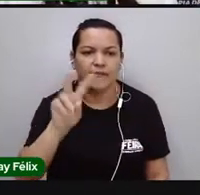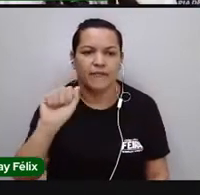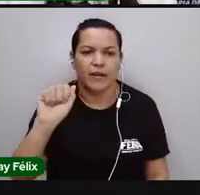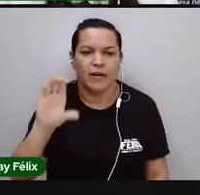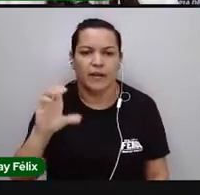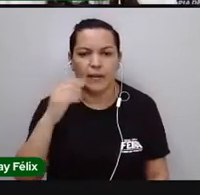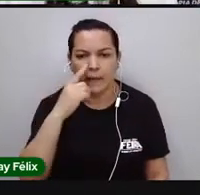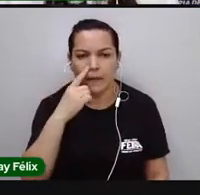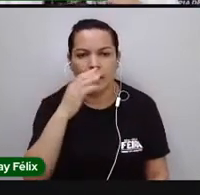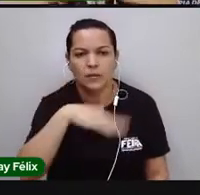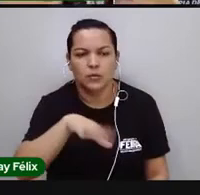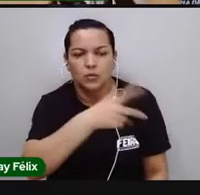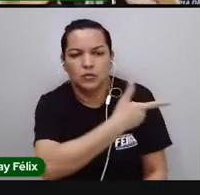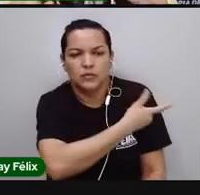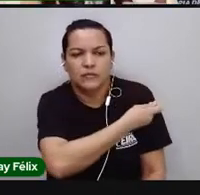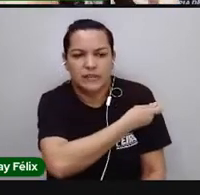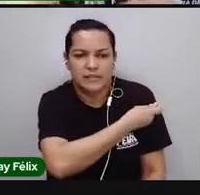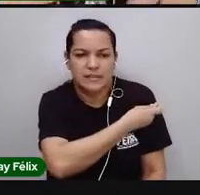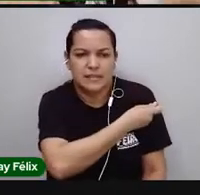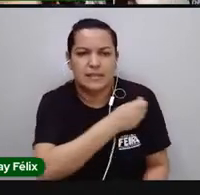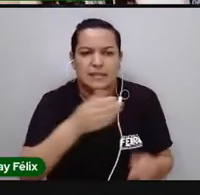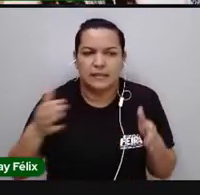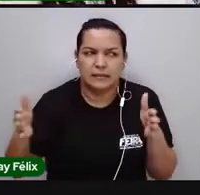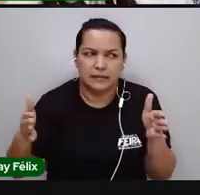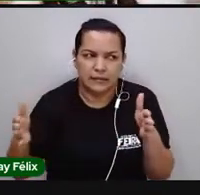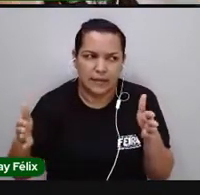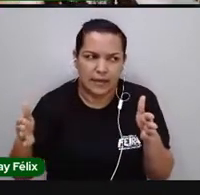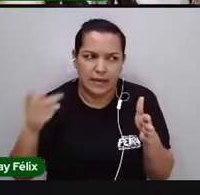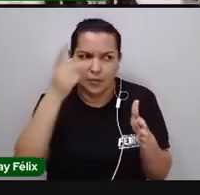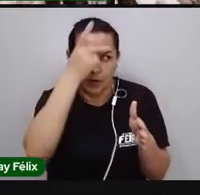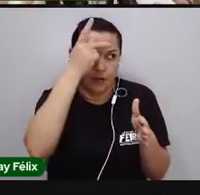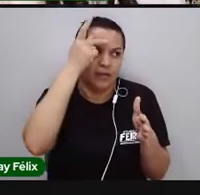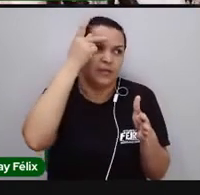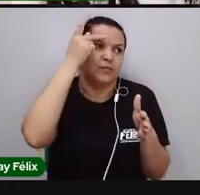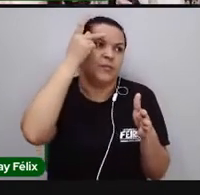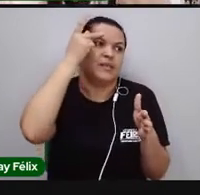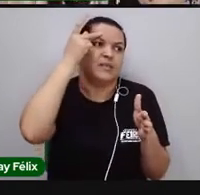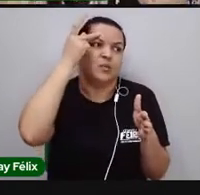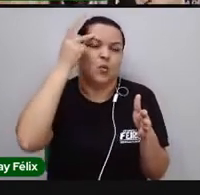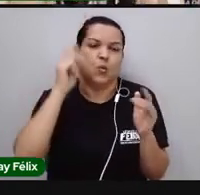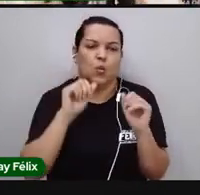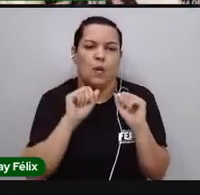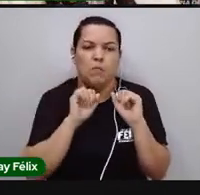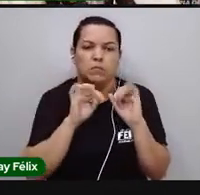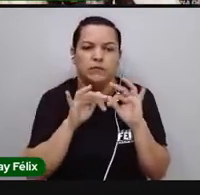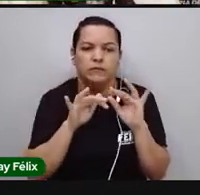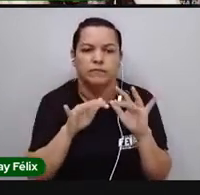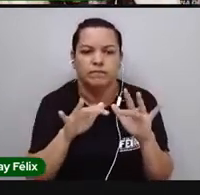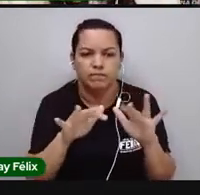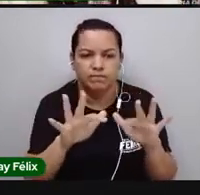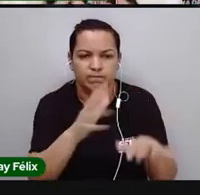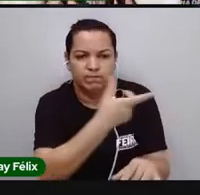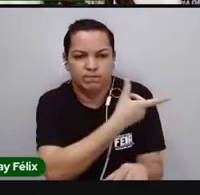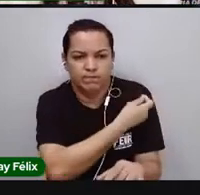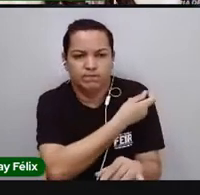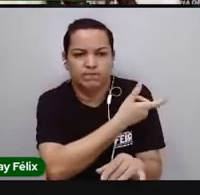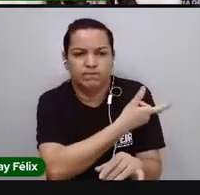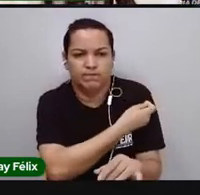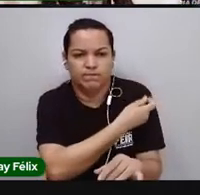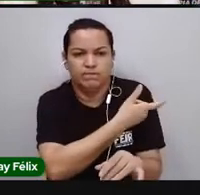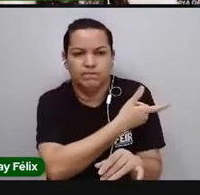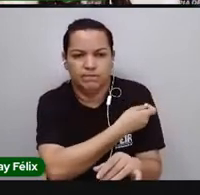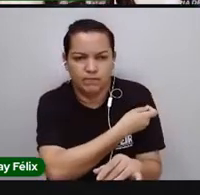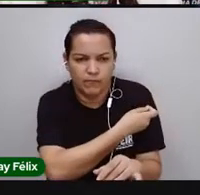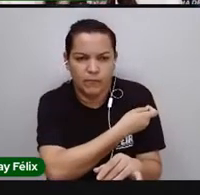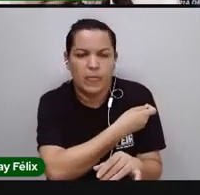elas estão sendo, ao mesmo tempo que as pessoas estão em massa, né, sendo vacinadas, está tendo